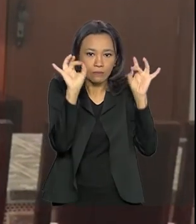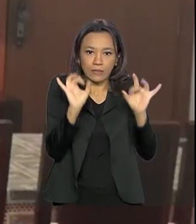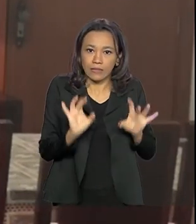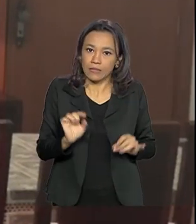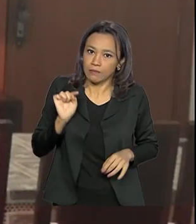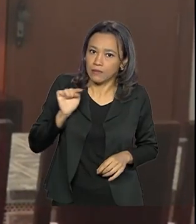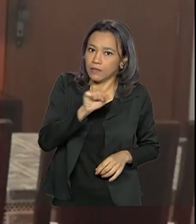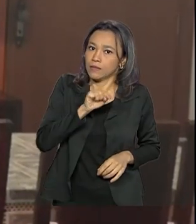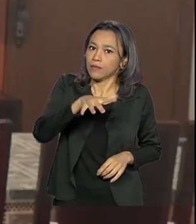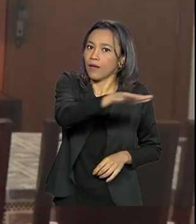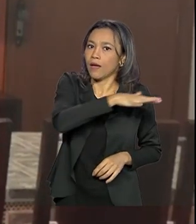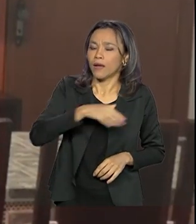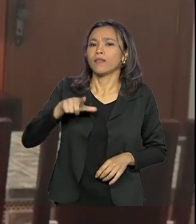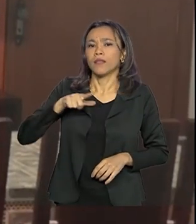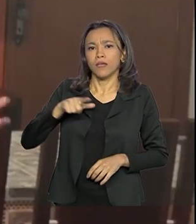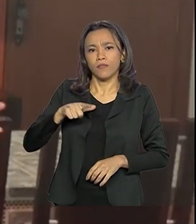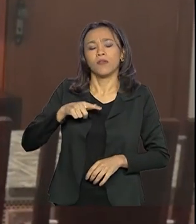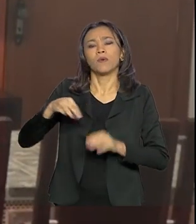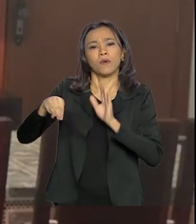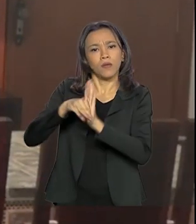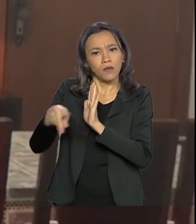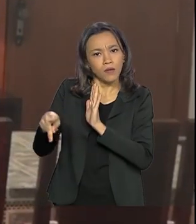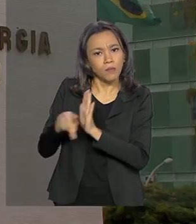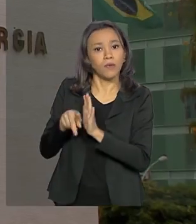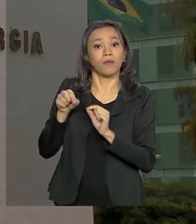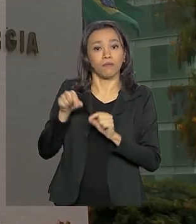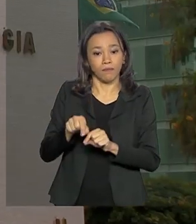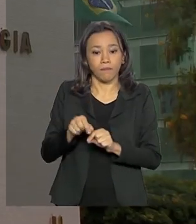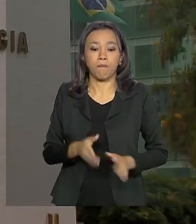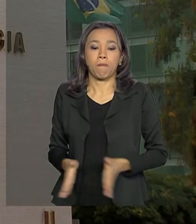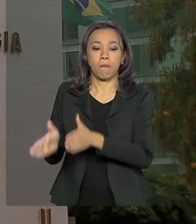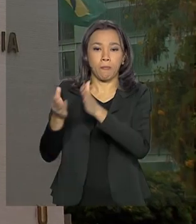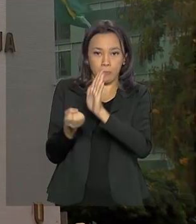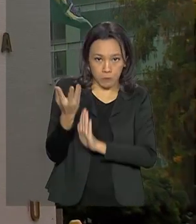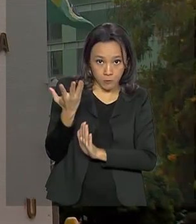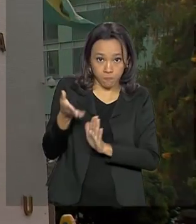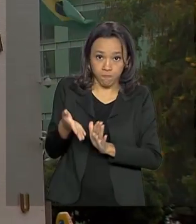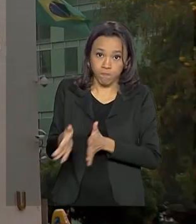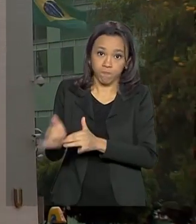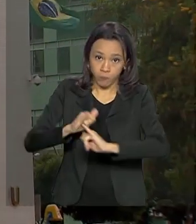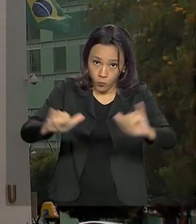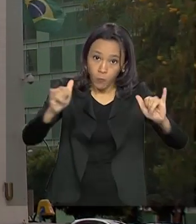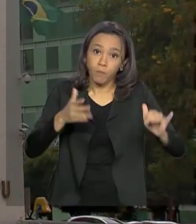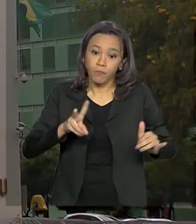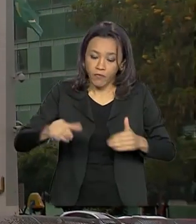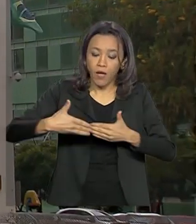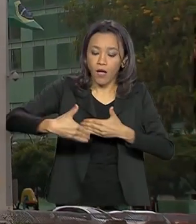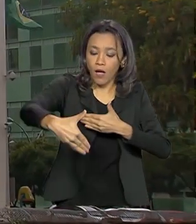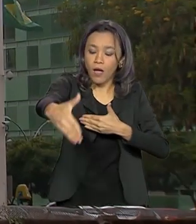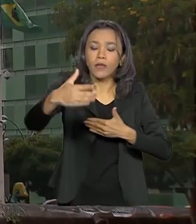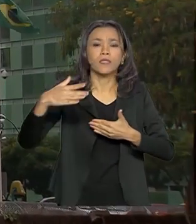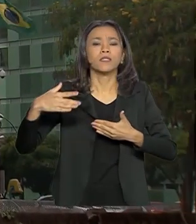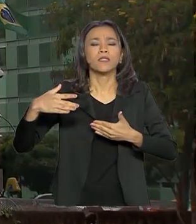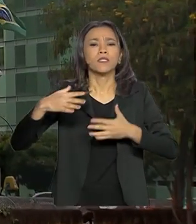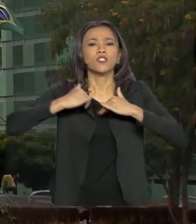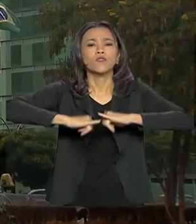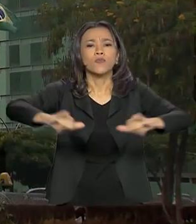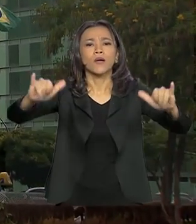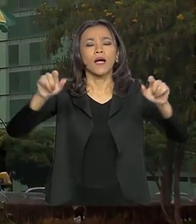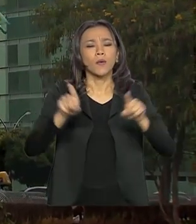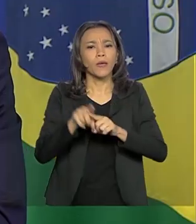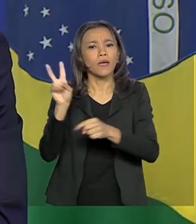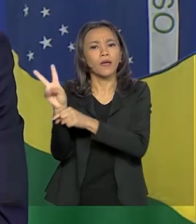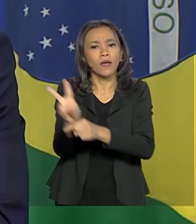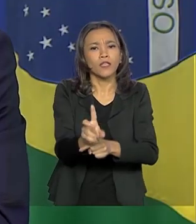na medida provisória de proteção ao emprego e renda. O Ministério do Turismo também deve divulgar, na semana que vem, linhas de